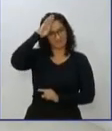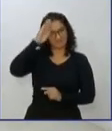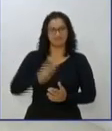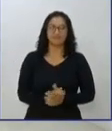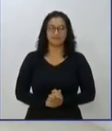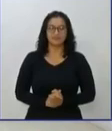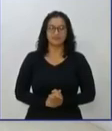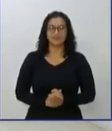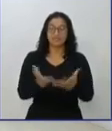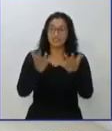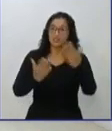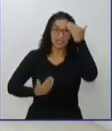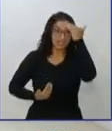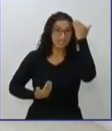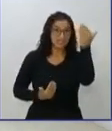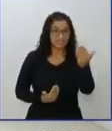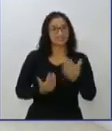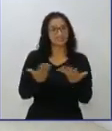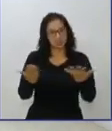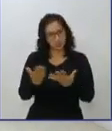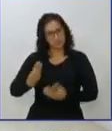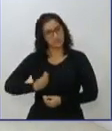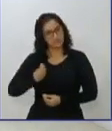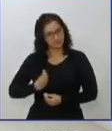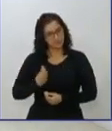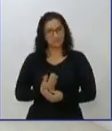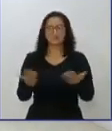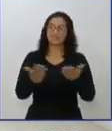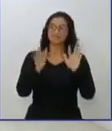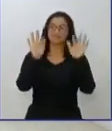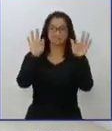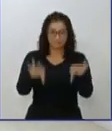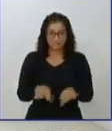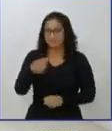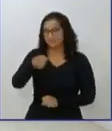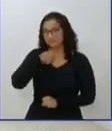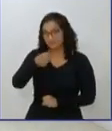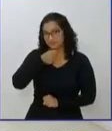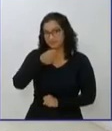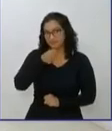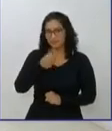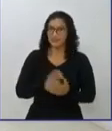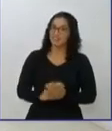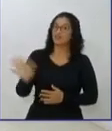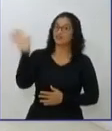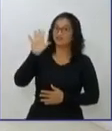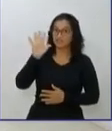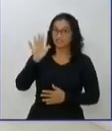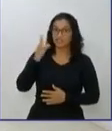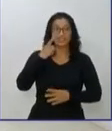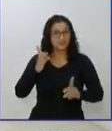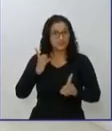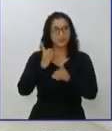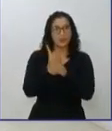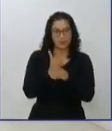presença do senhor aqui. A gente encerra esse primeiro momento aqui das nossas entrevistas e a gente se vê no debate que o